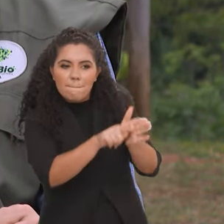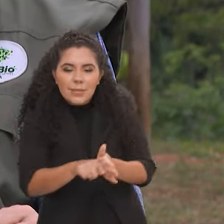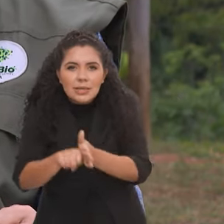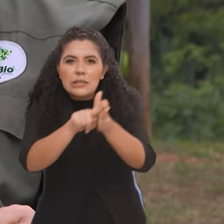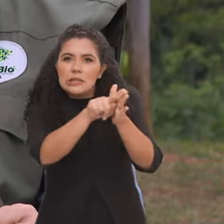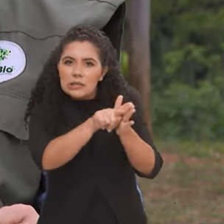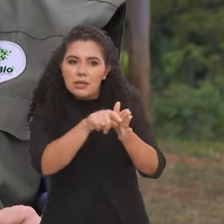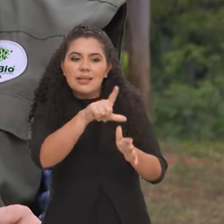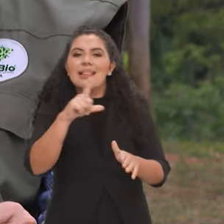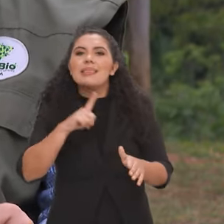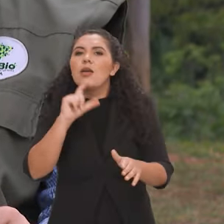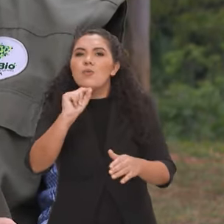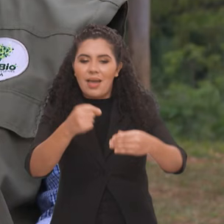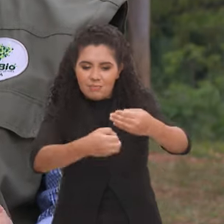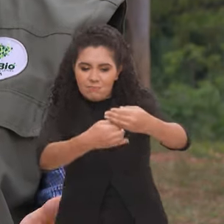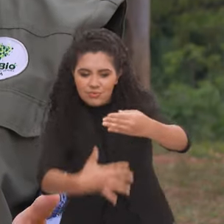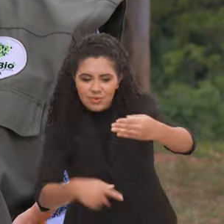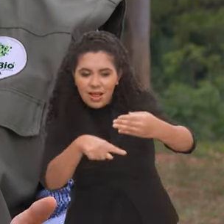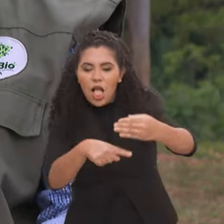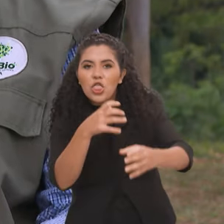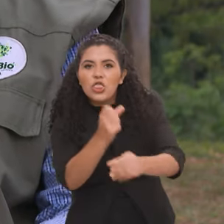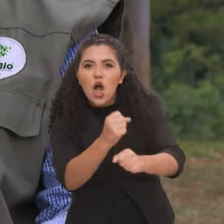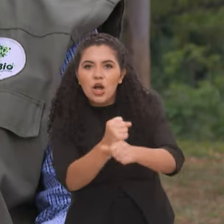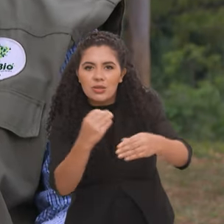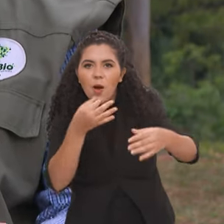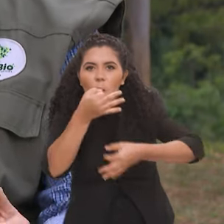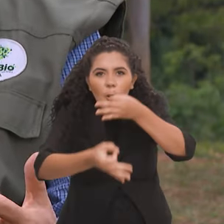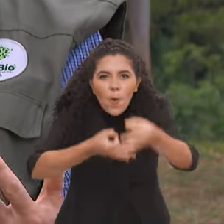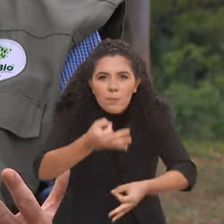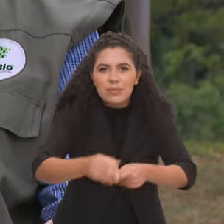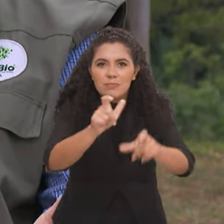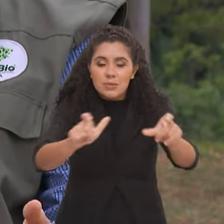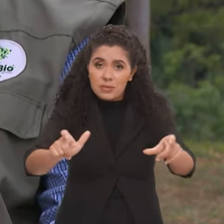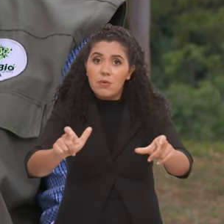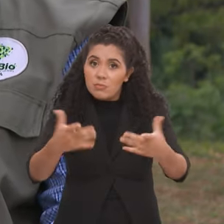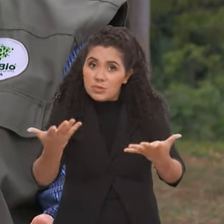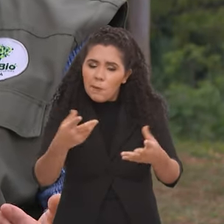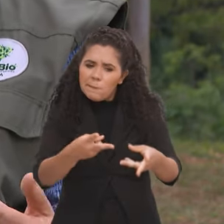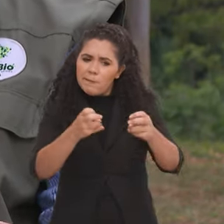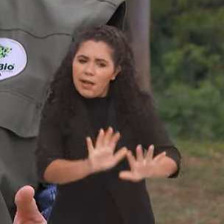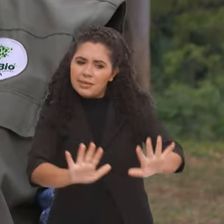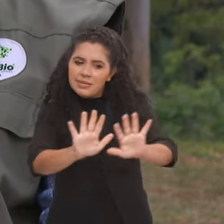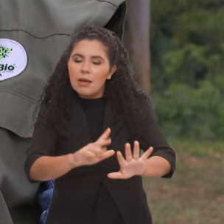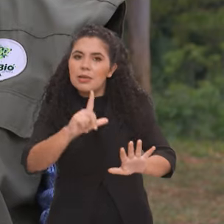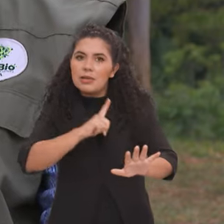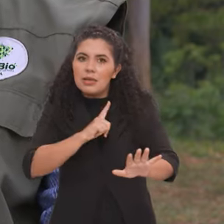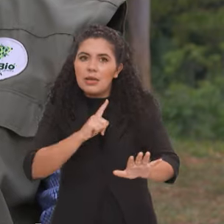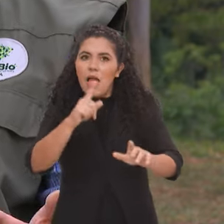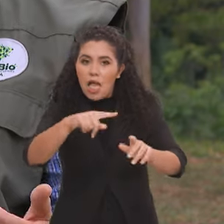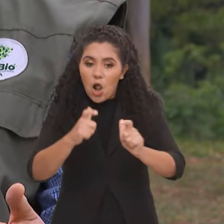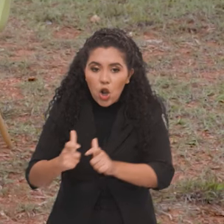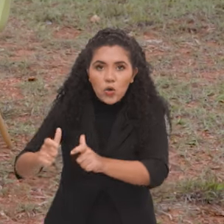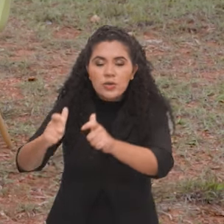nota, né? Então, isso evidencia que são lugares que têm uma razão de ser